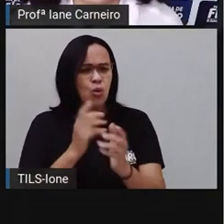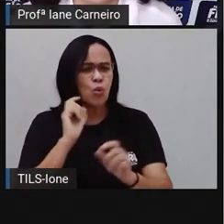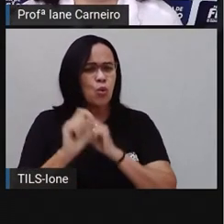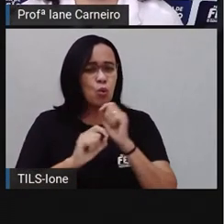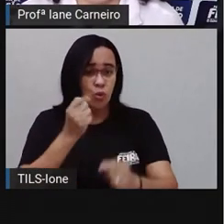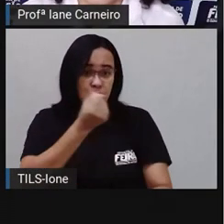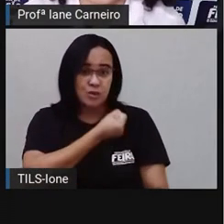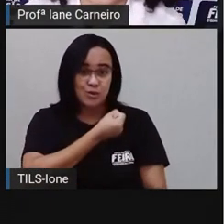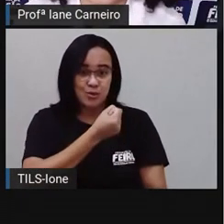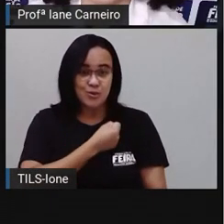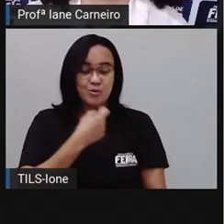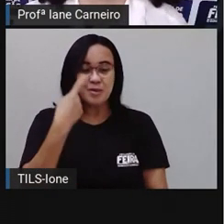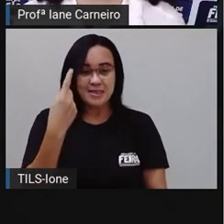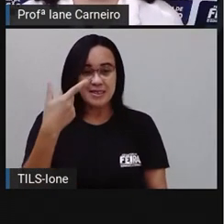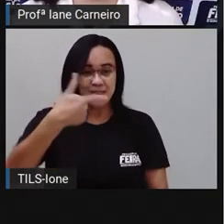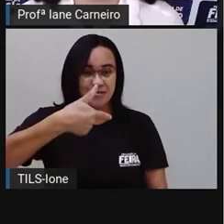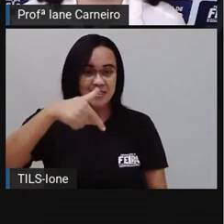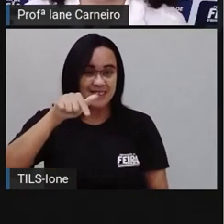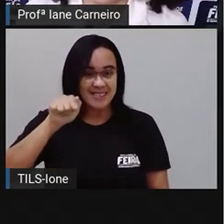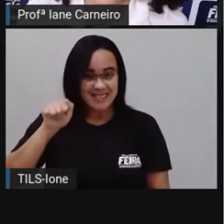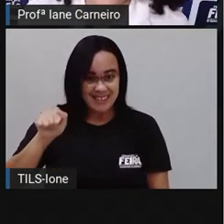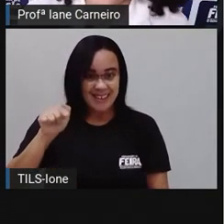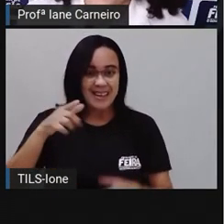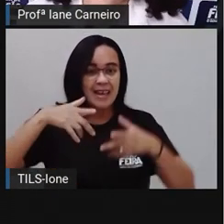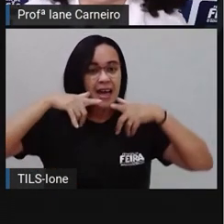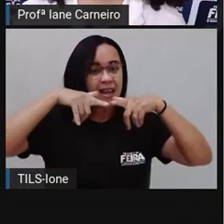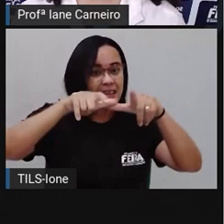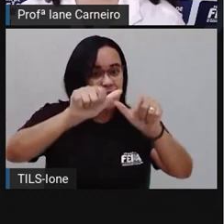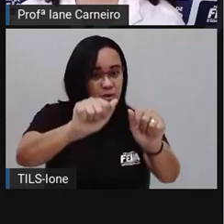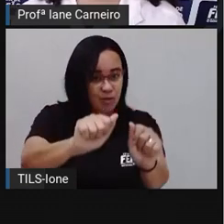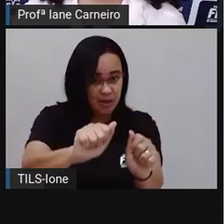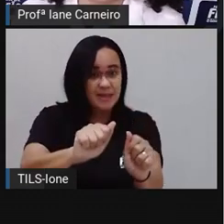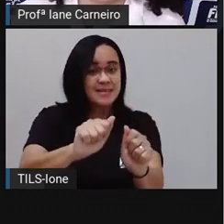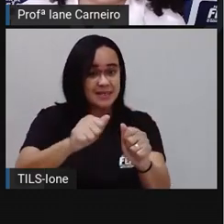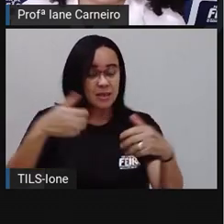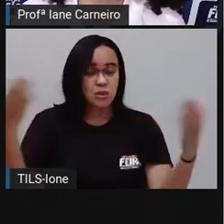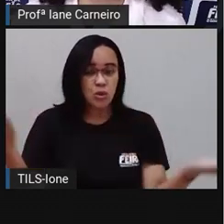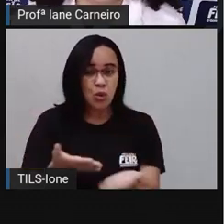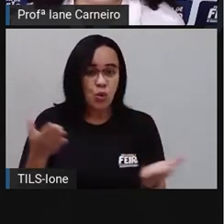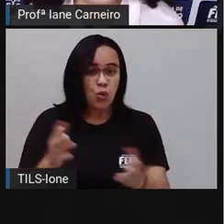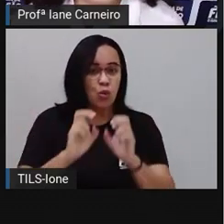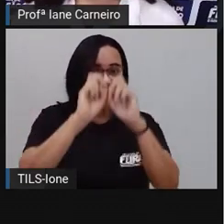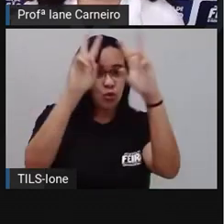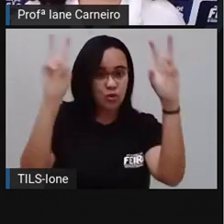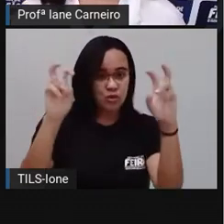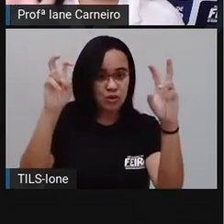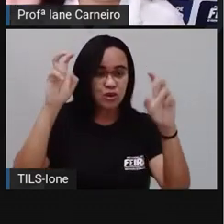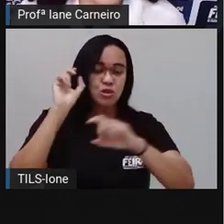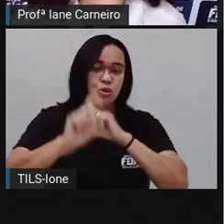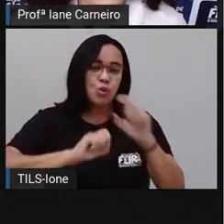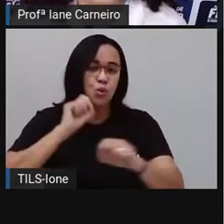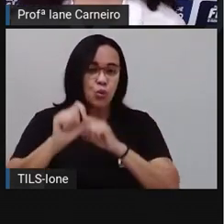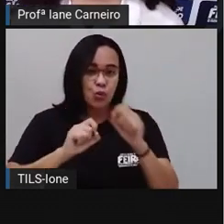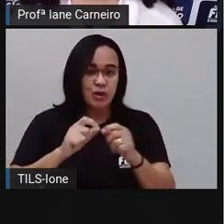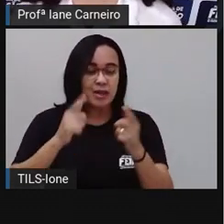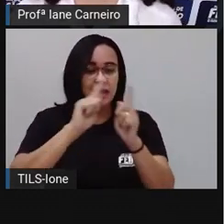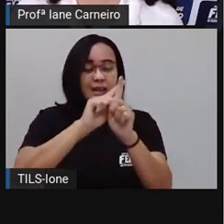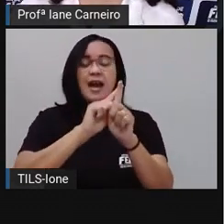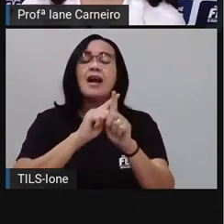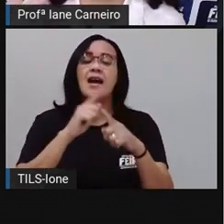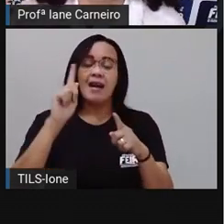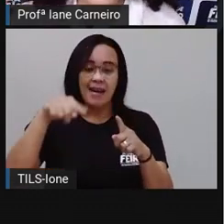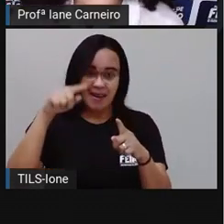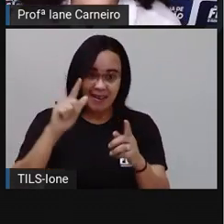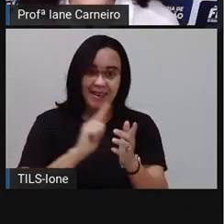127, uma aula de linguagens. Nós vamos falar de um gênero textual